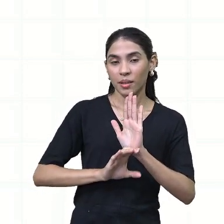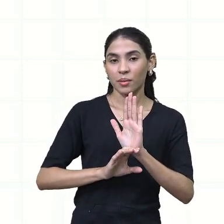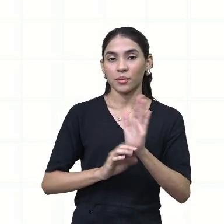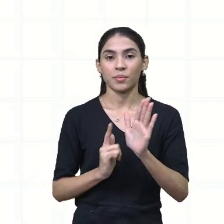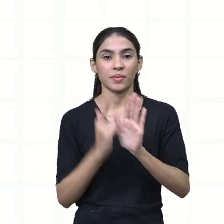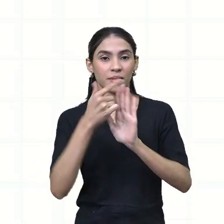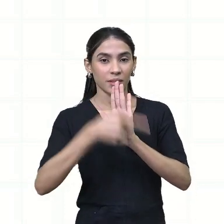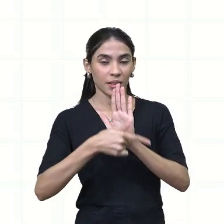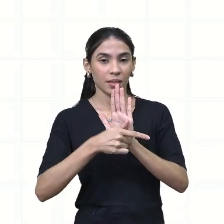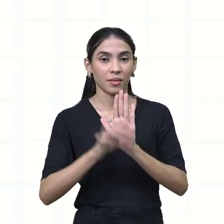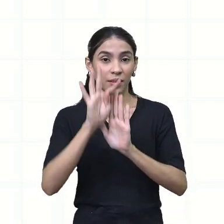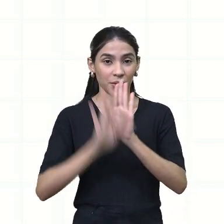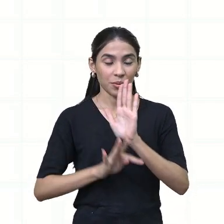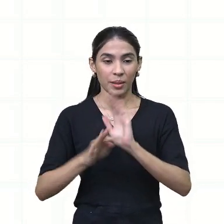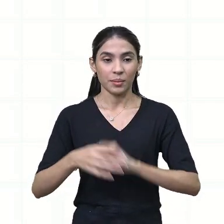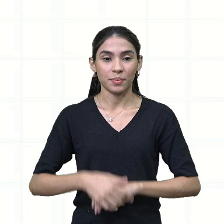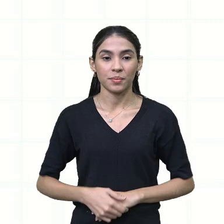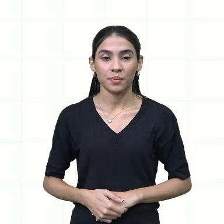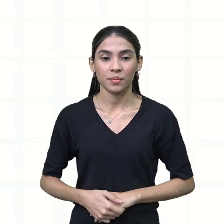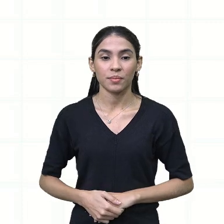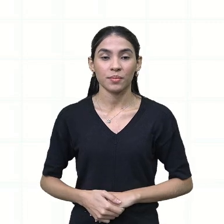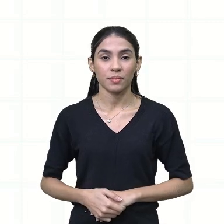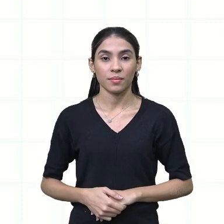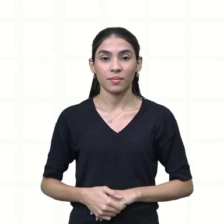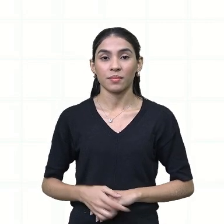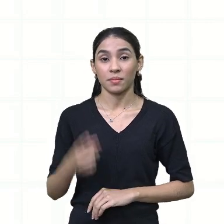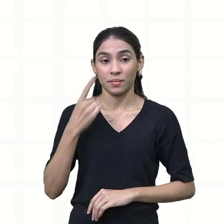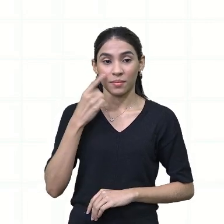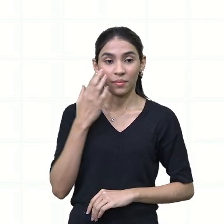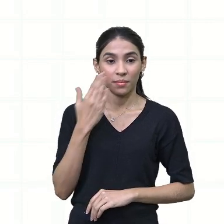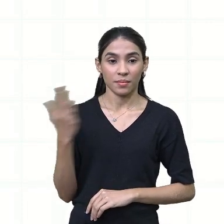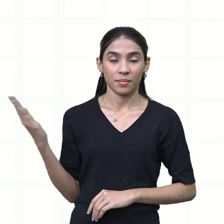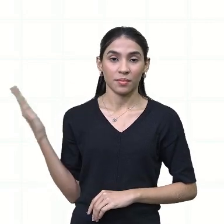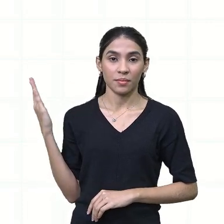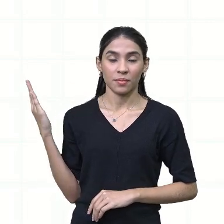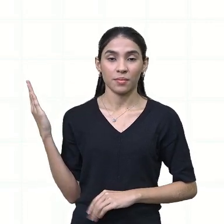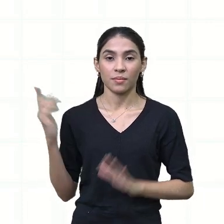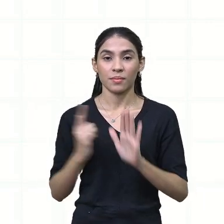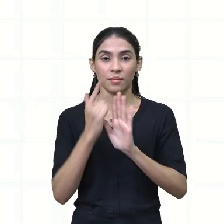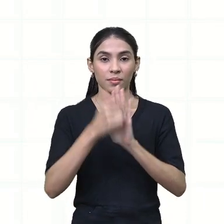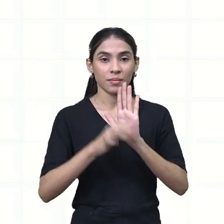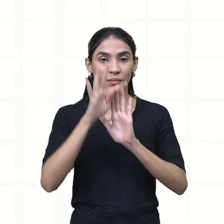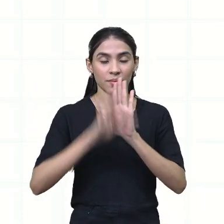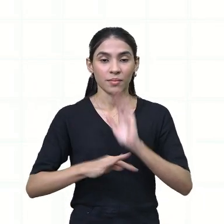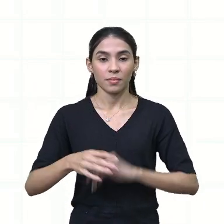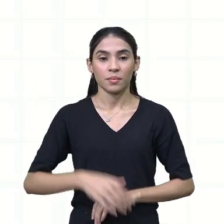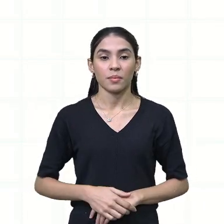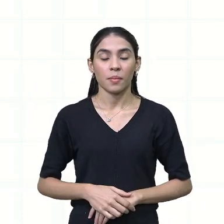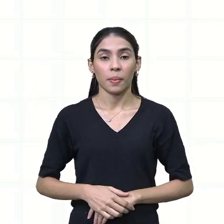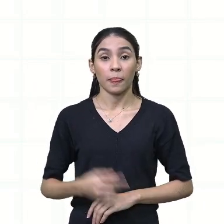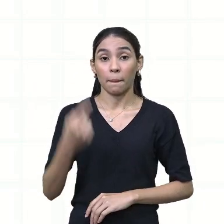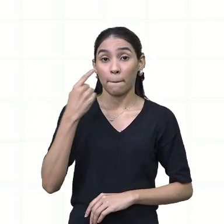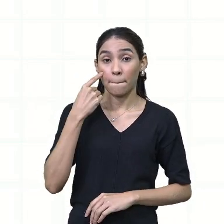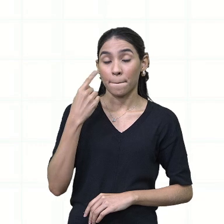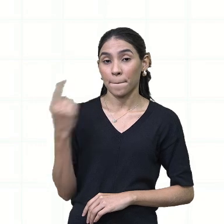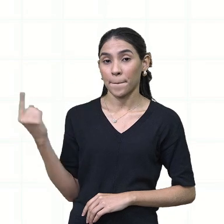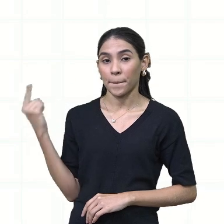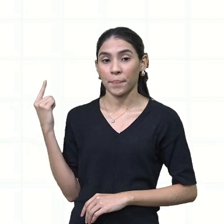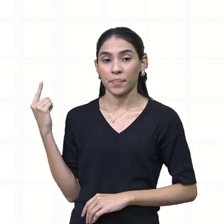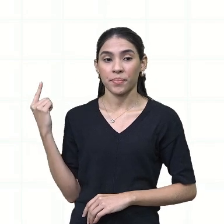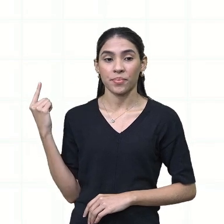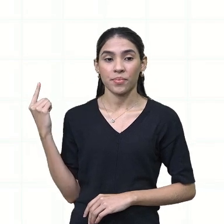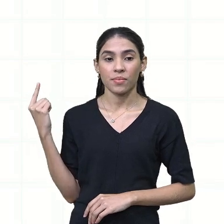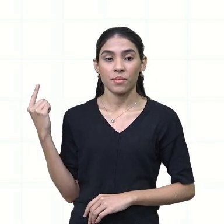gênero textual. Vamos lá, o conceito de gênero textual. Observem aí que